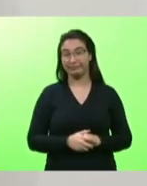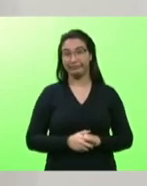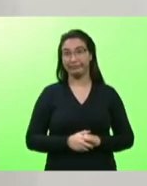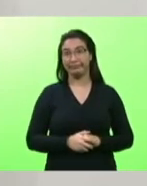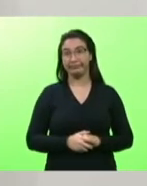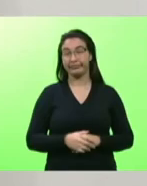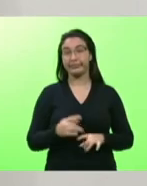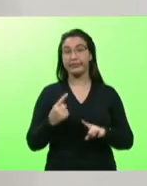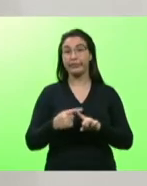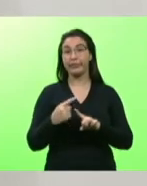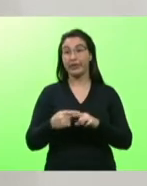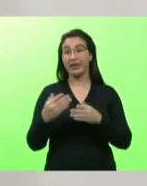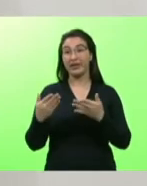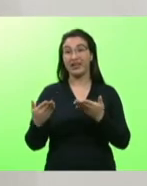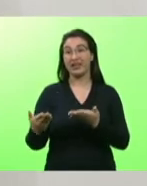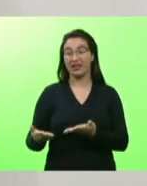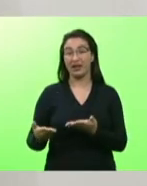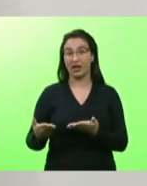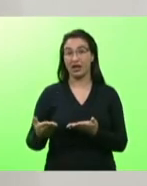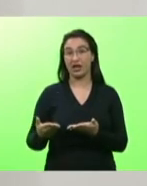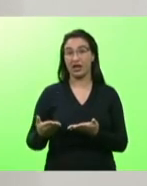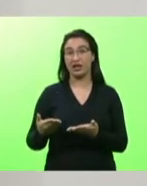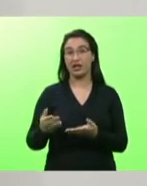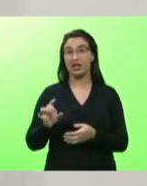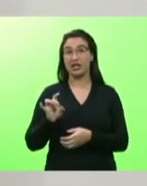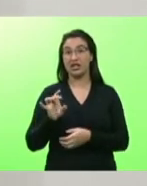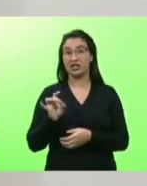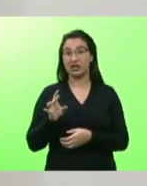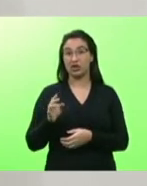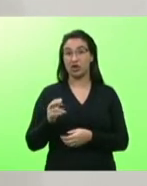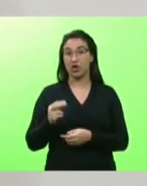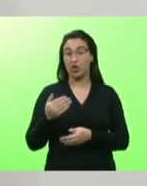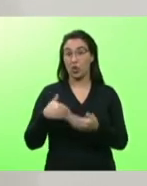remédio ele não é para curar porque é uma indústria